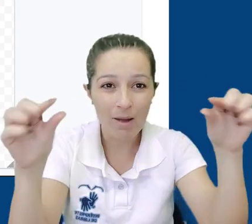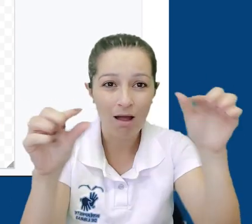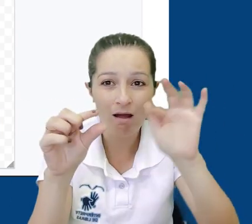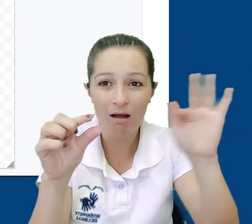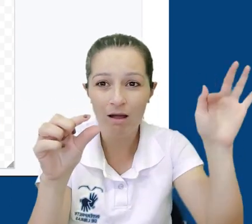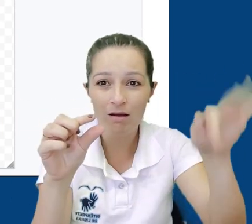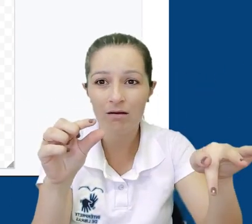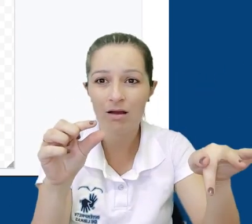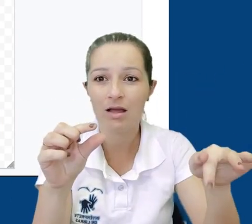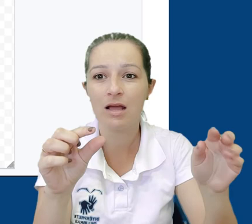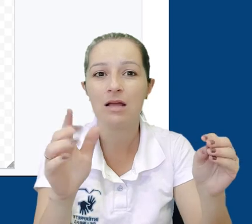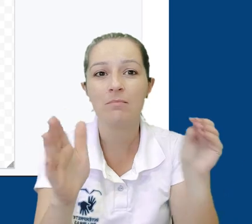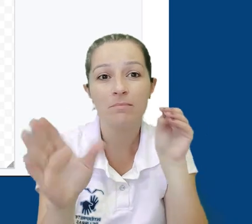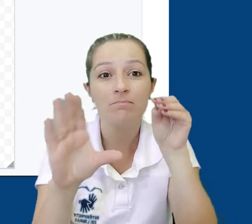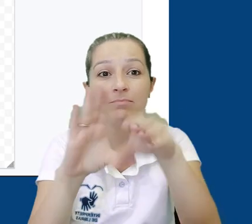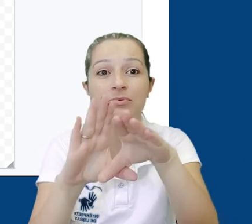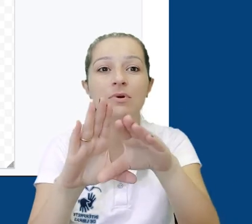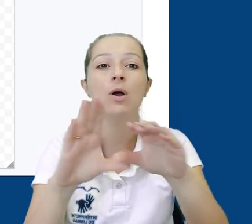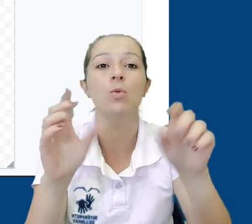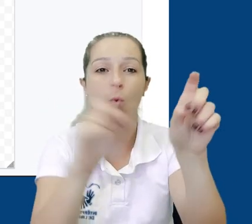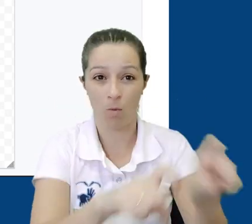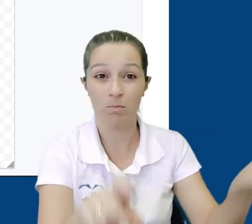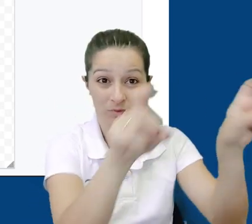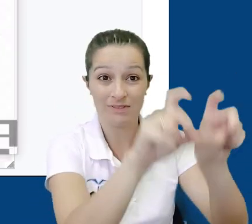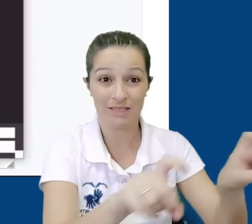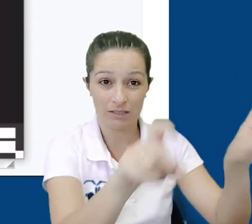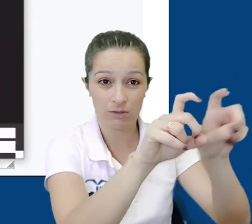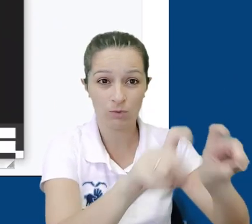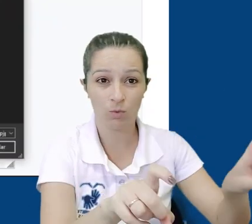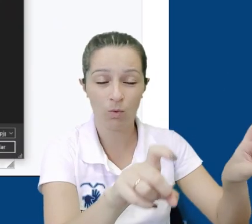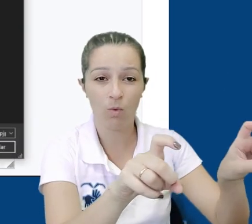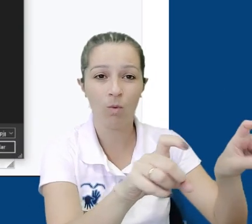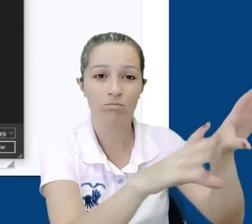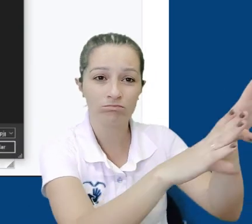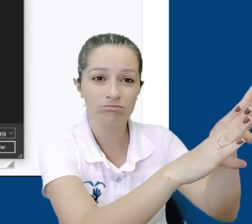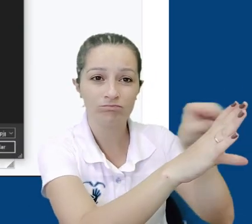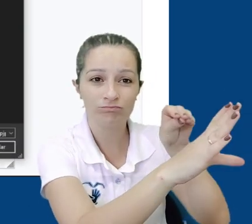a direita na barra de ferramentas, podemos inserir imagens do nosso computador.